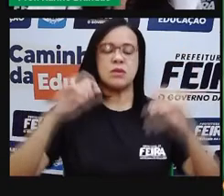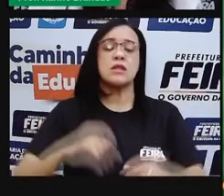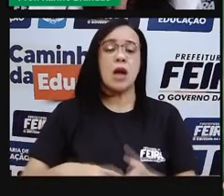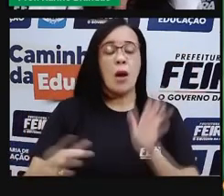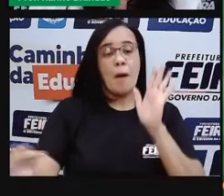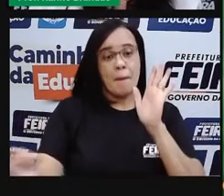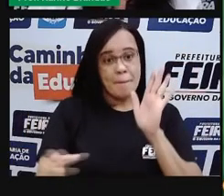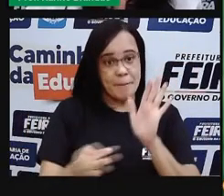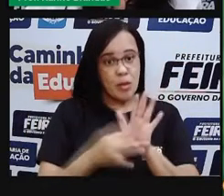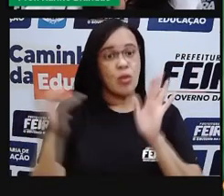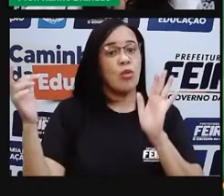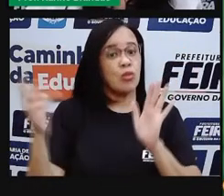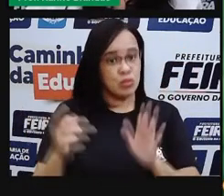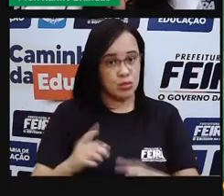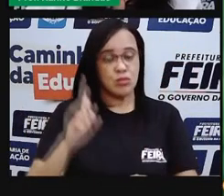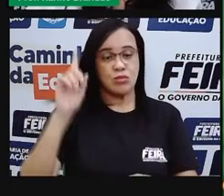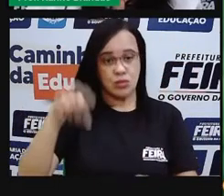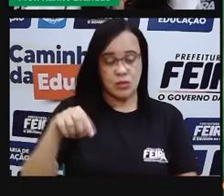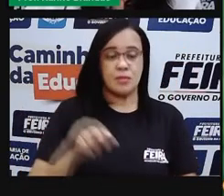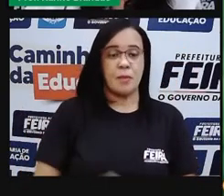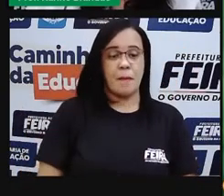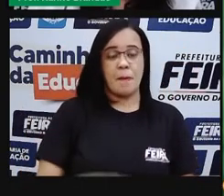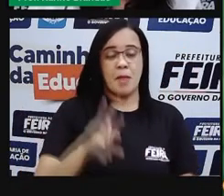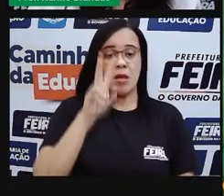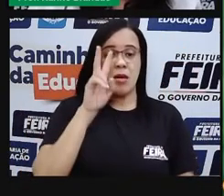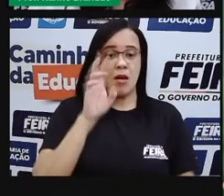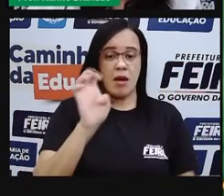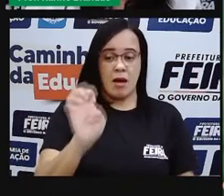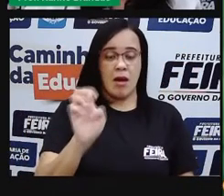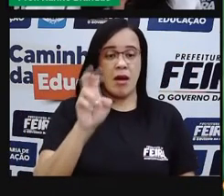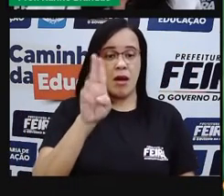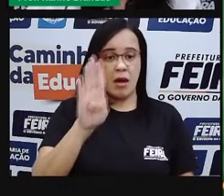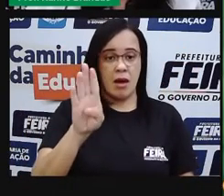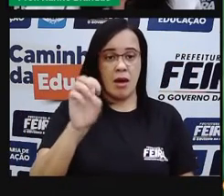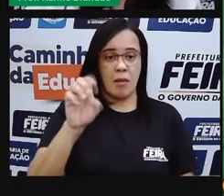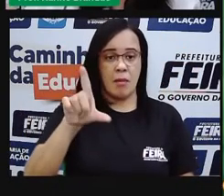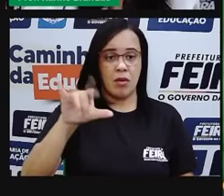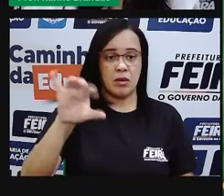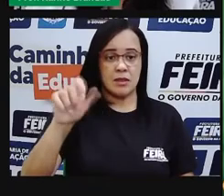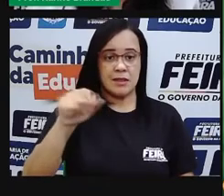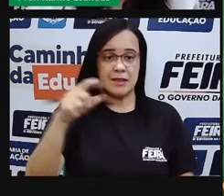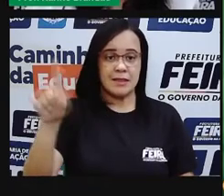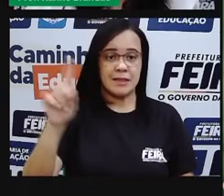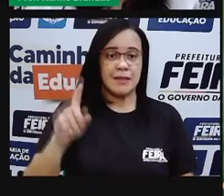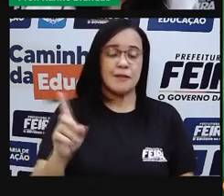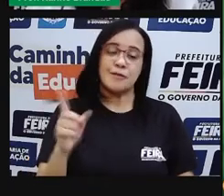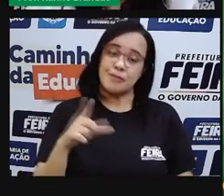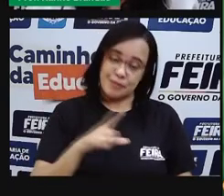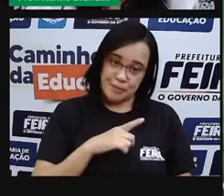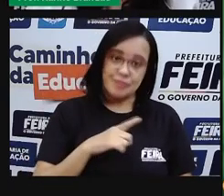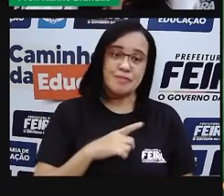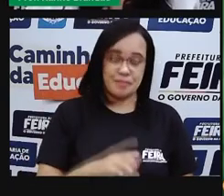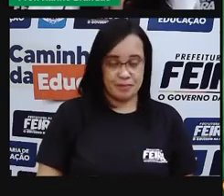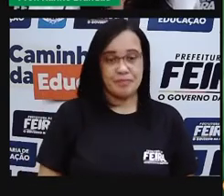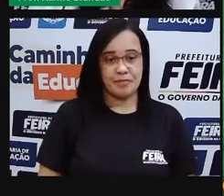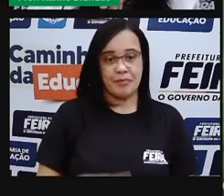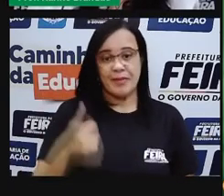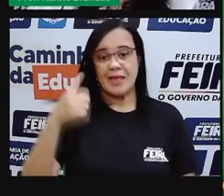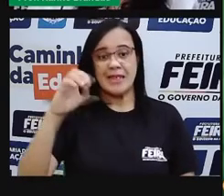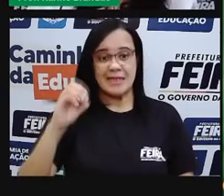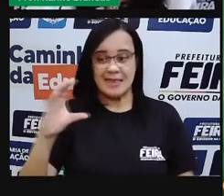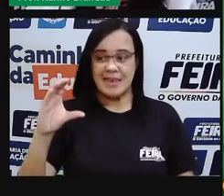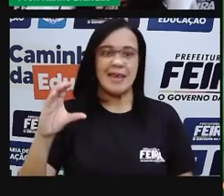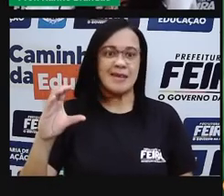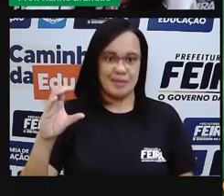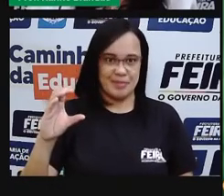que para a água é uma temperatura específica também, que é a temperatura de 100 graus Celsius. Isso é uma